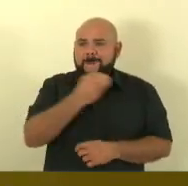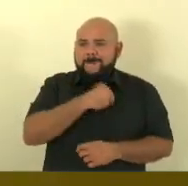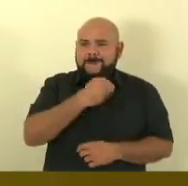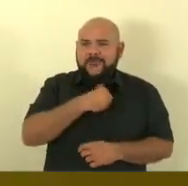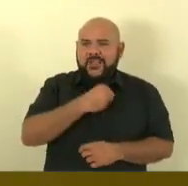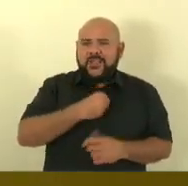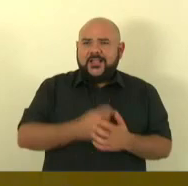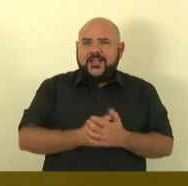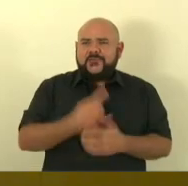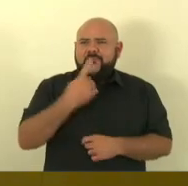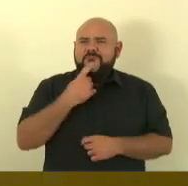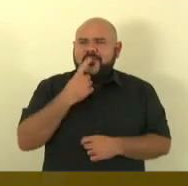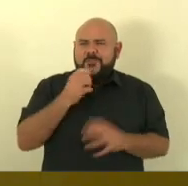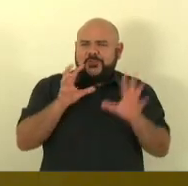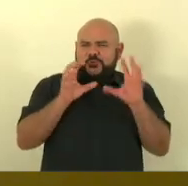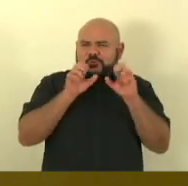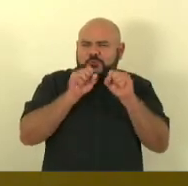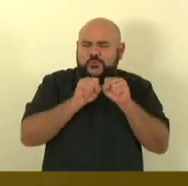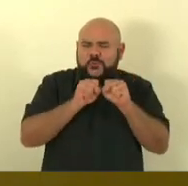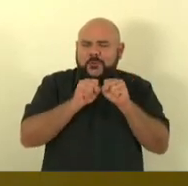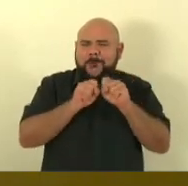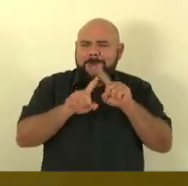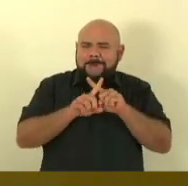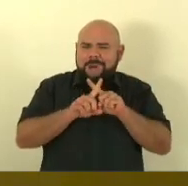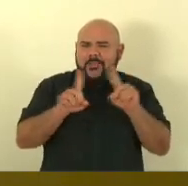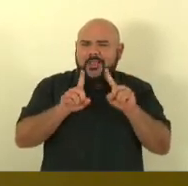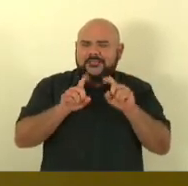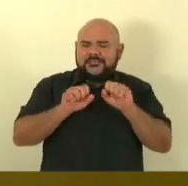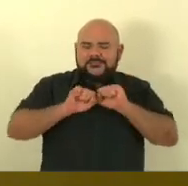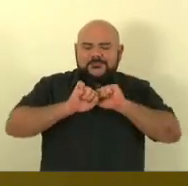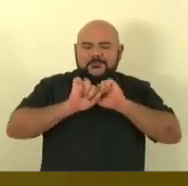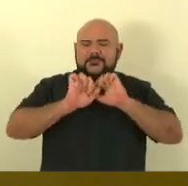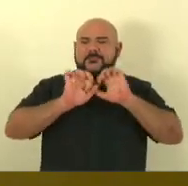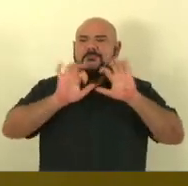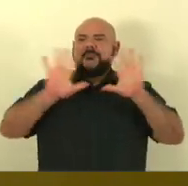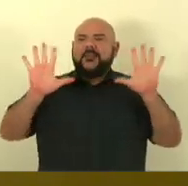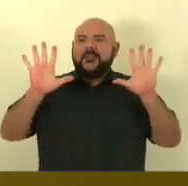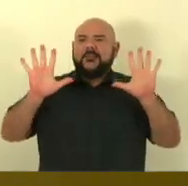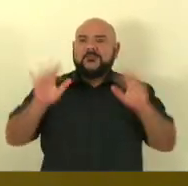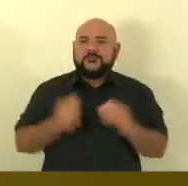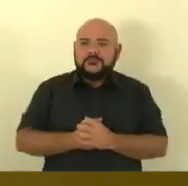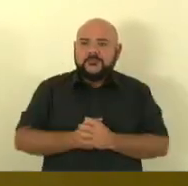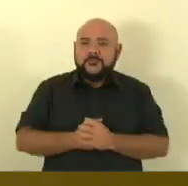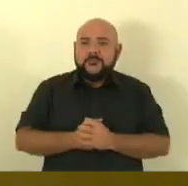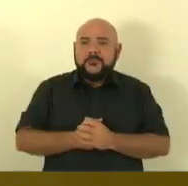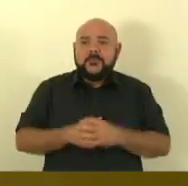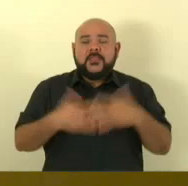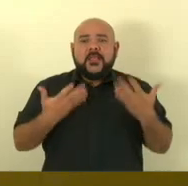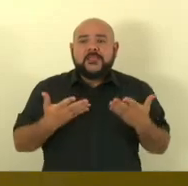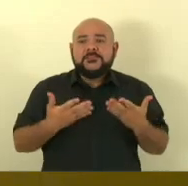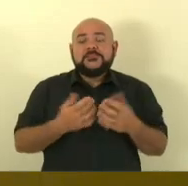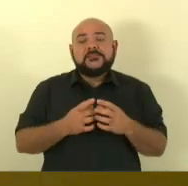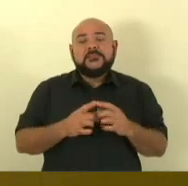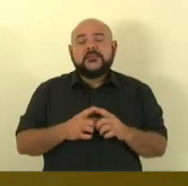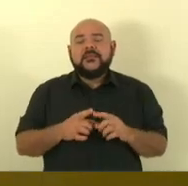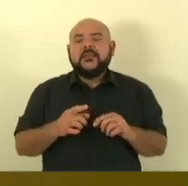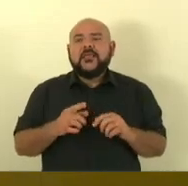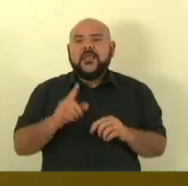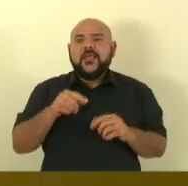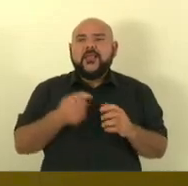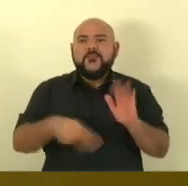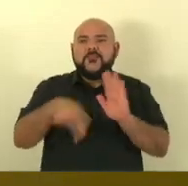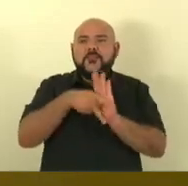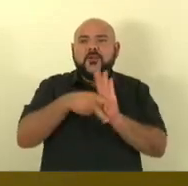escarlate, eles se tornarão brancos como a neve. Embora sejam rubros como púrpura, como a lã,